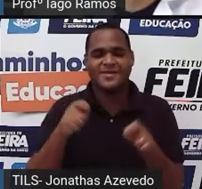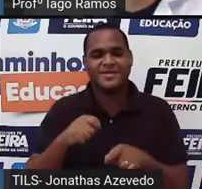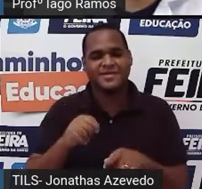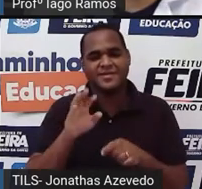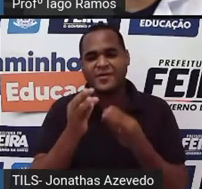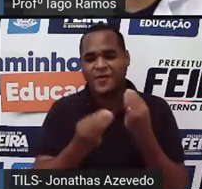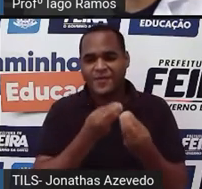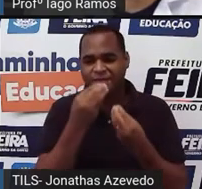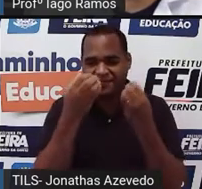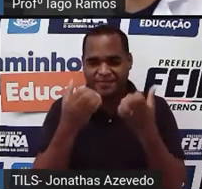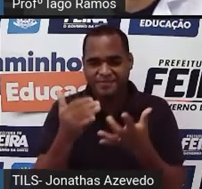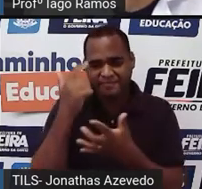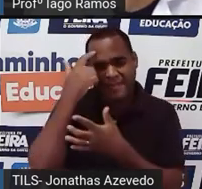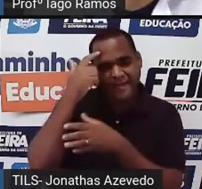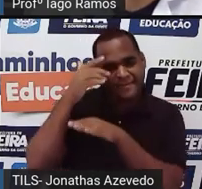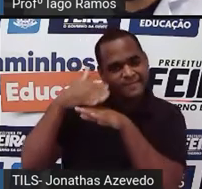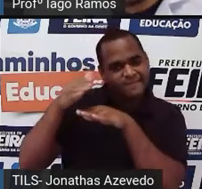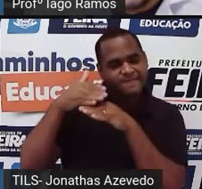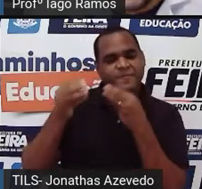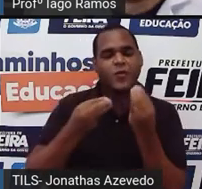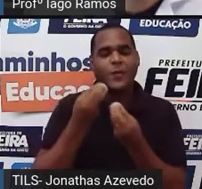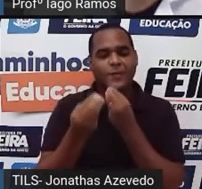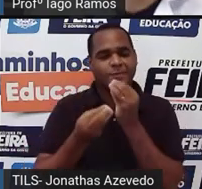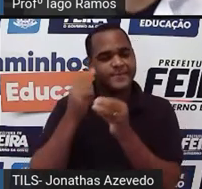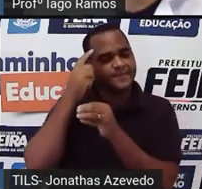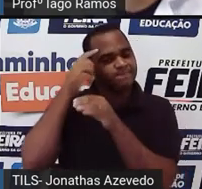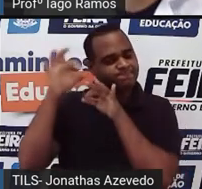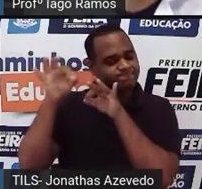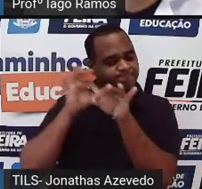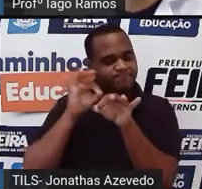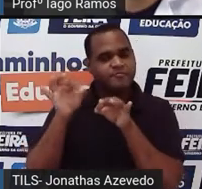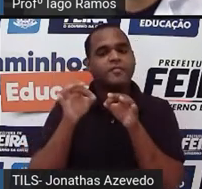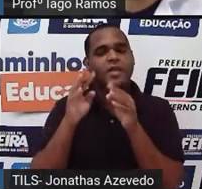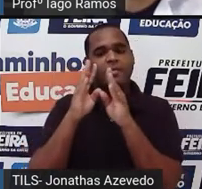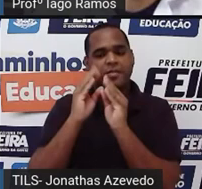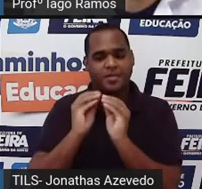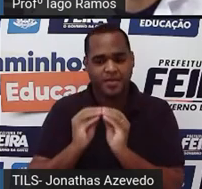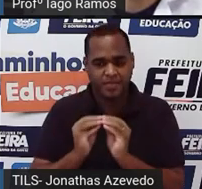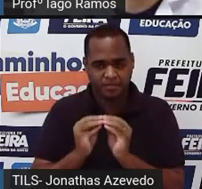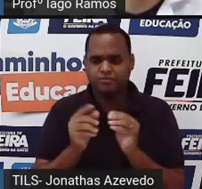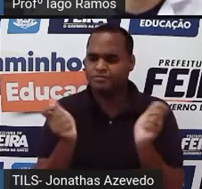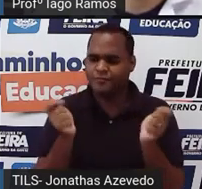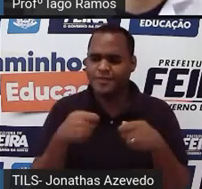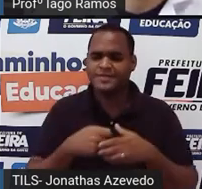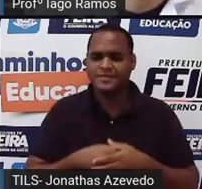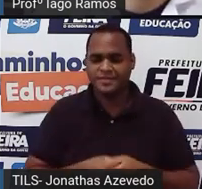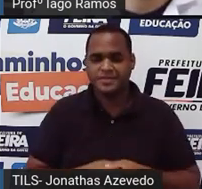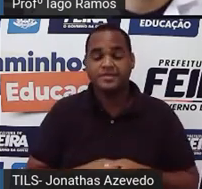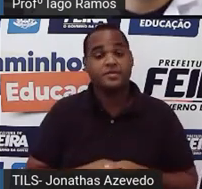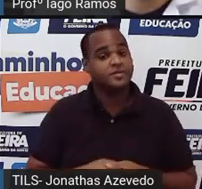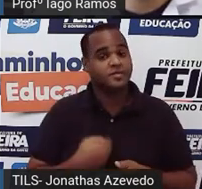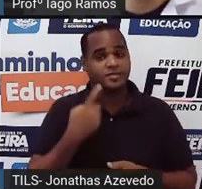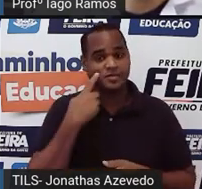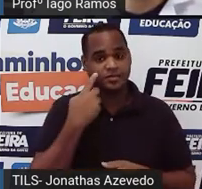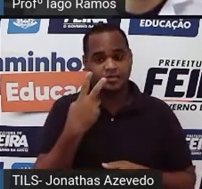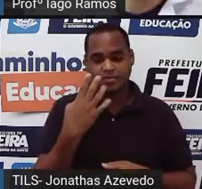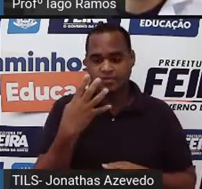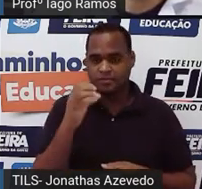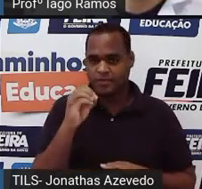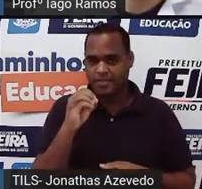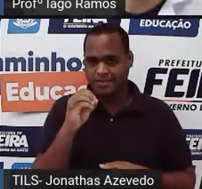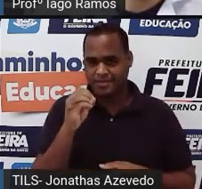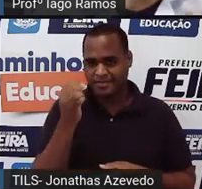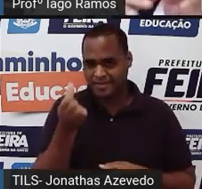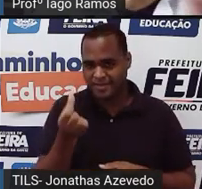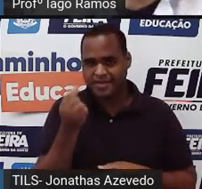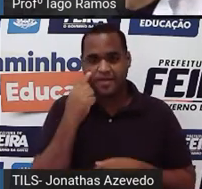faz isso com o cálculo mental? também a gente usa decomposição ó a gente pega o duzentos e quarenta e